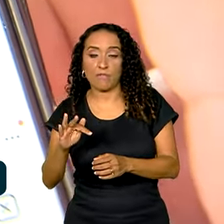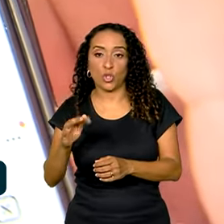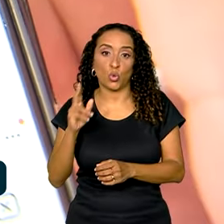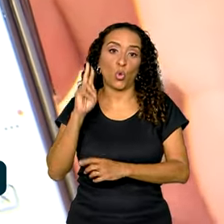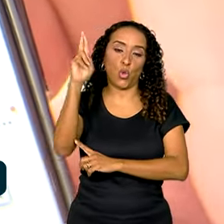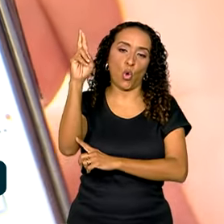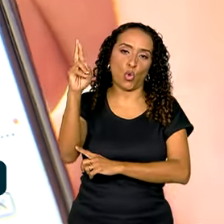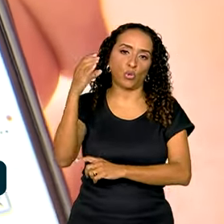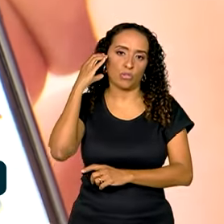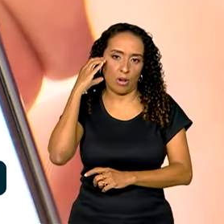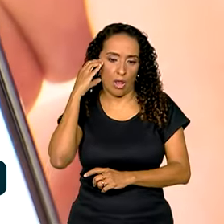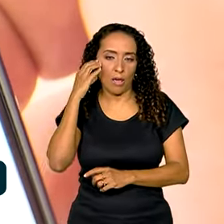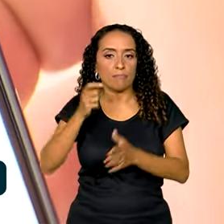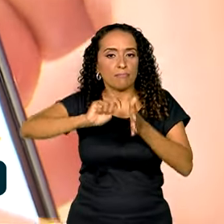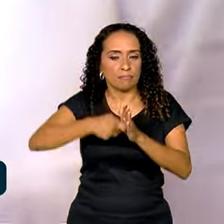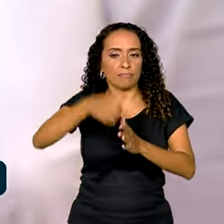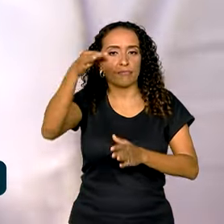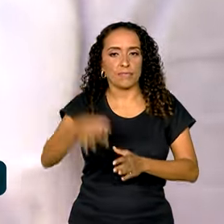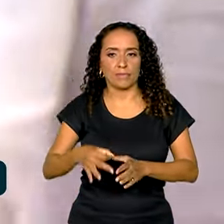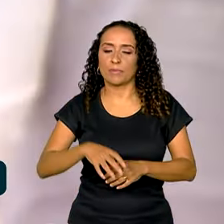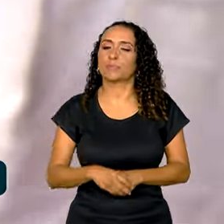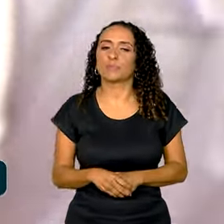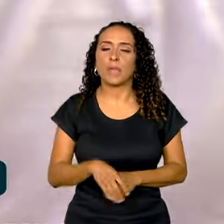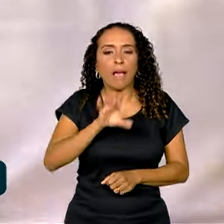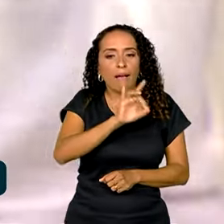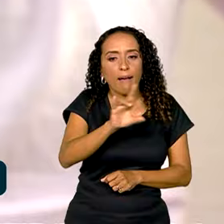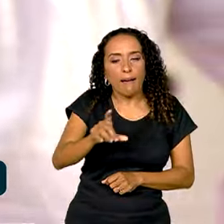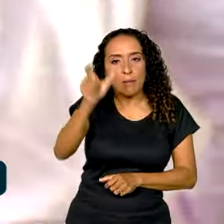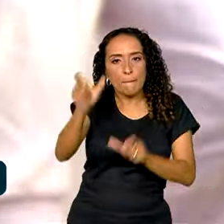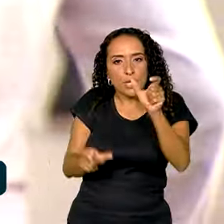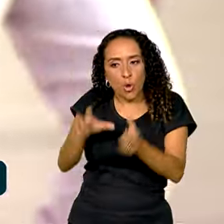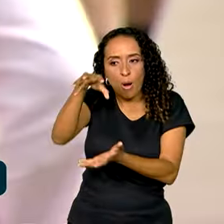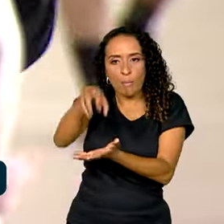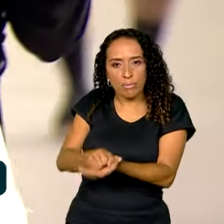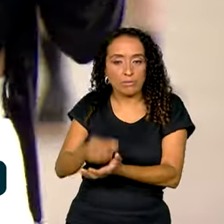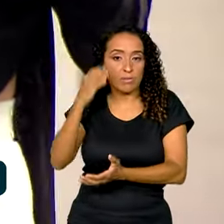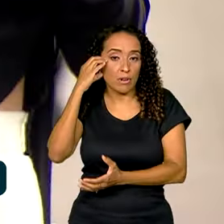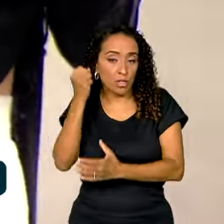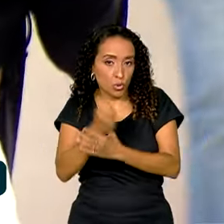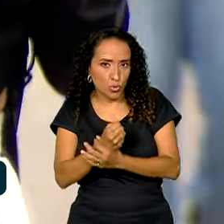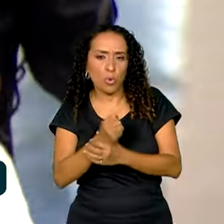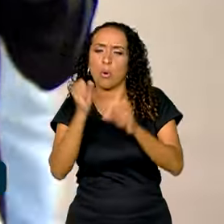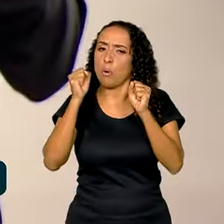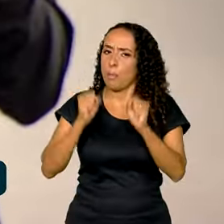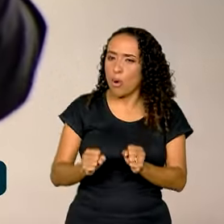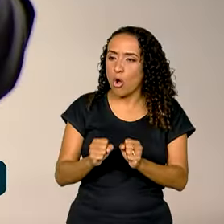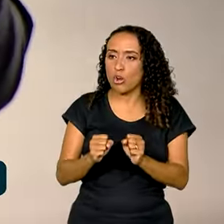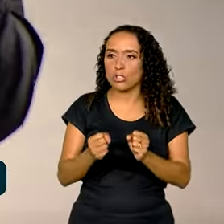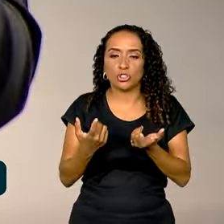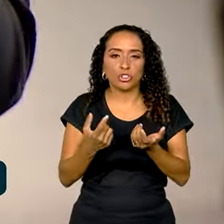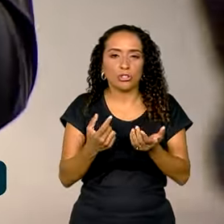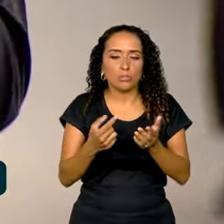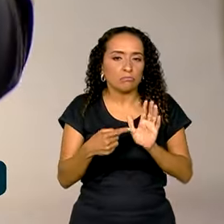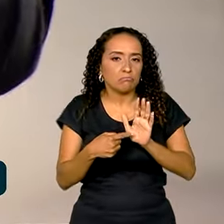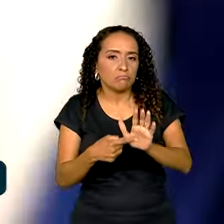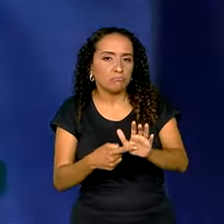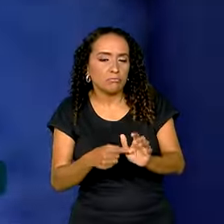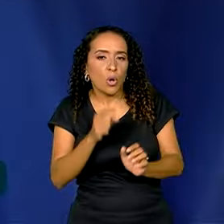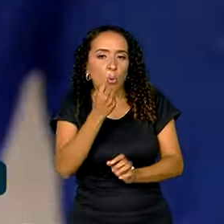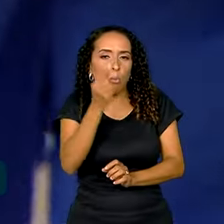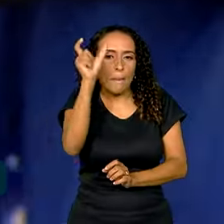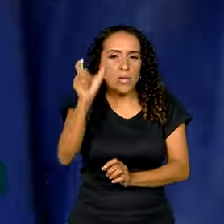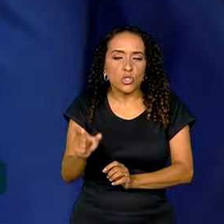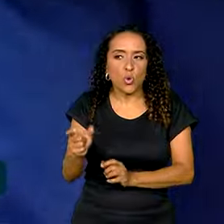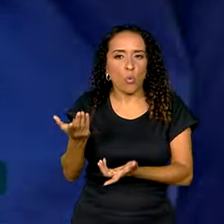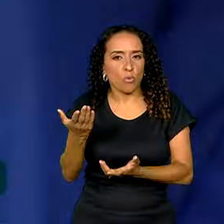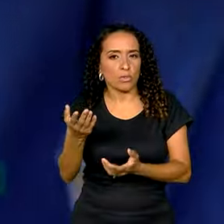para que o bloqueio seja efetivado. Cada pessoa cadastrada no celular seguro poderá indicar pessoas da sua confiança que